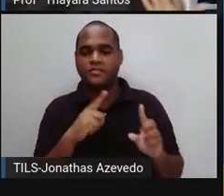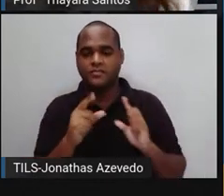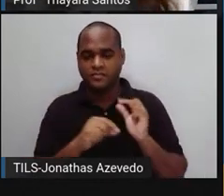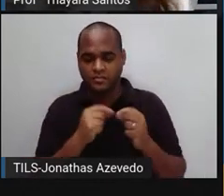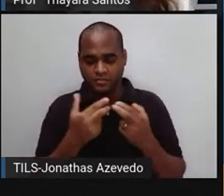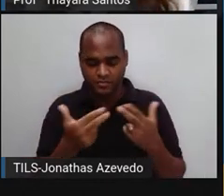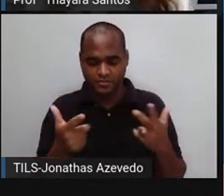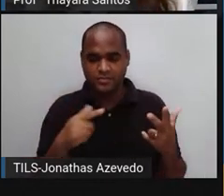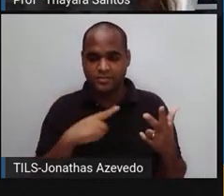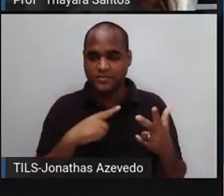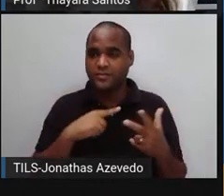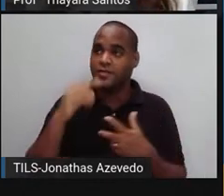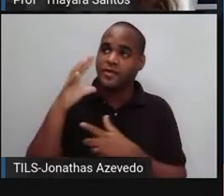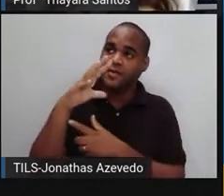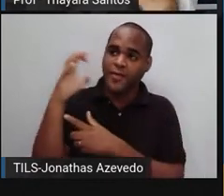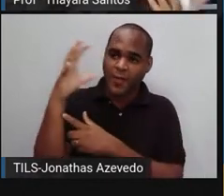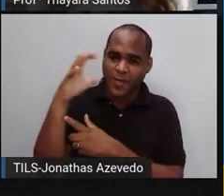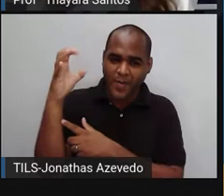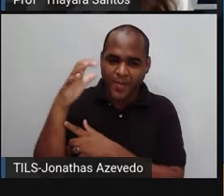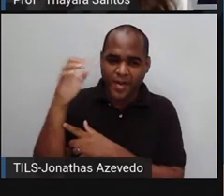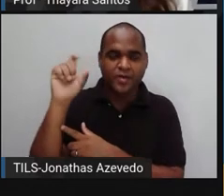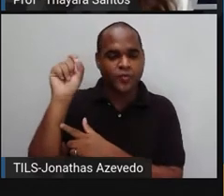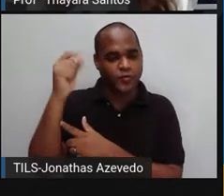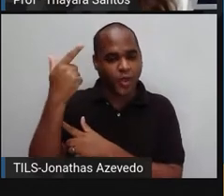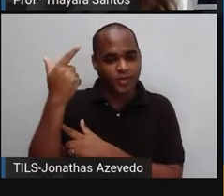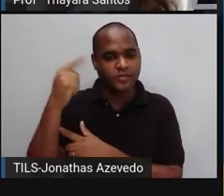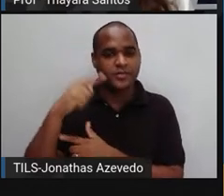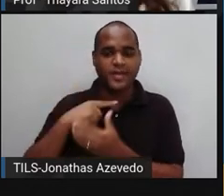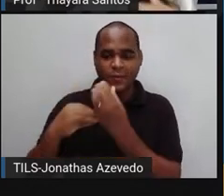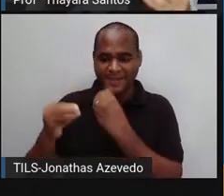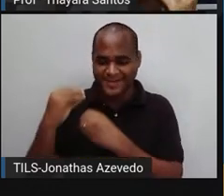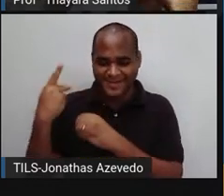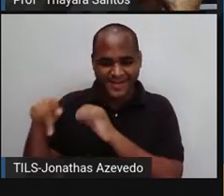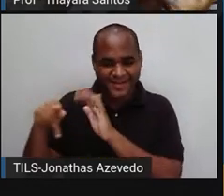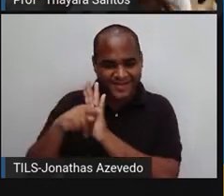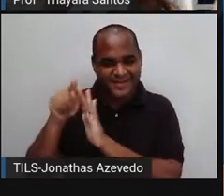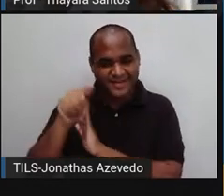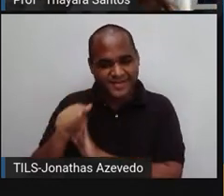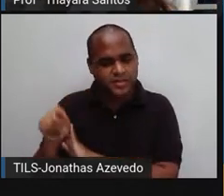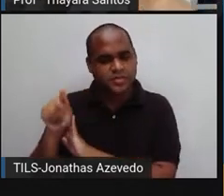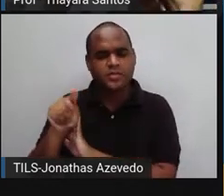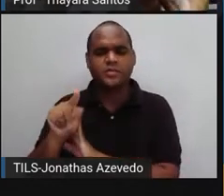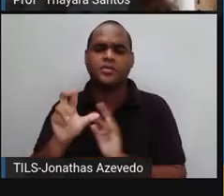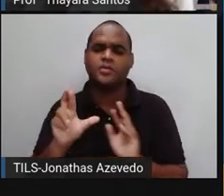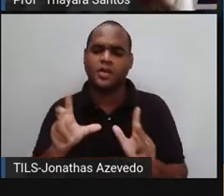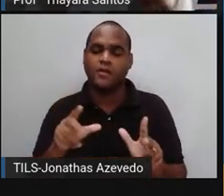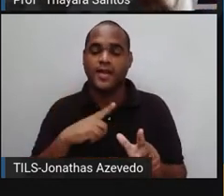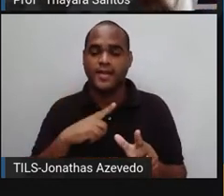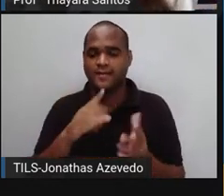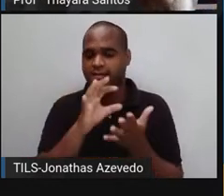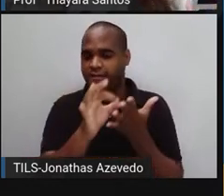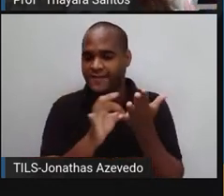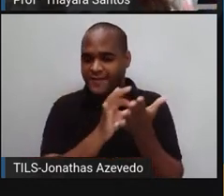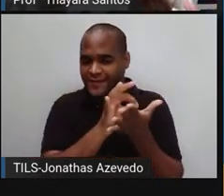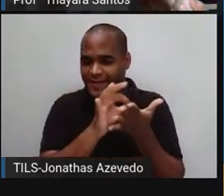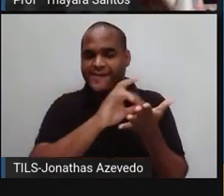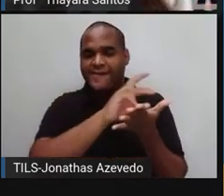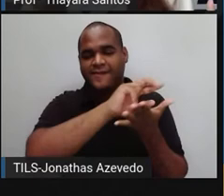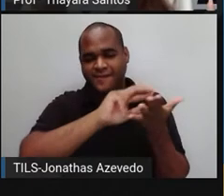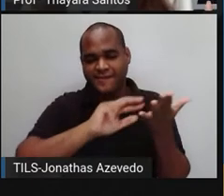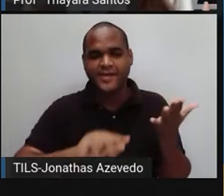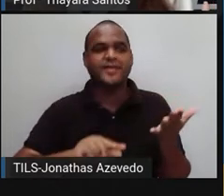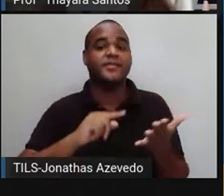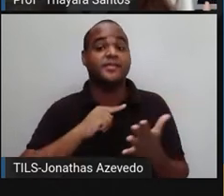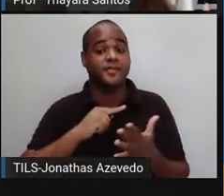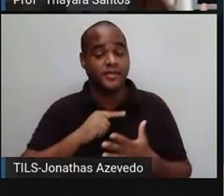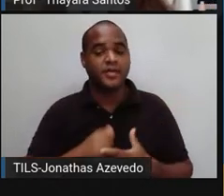fazem fotossíntese como as plantas, não produzem o seu próprio alimento. Eles podem ser multicelulares, quer dizer que eles são formados por